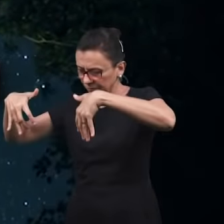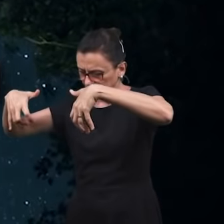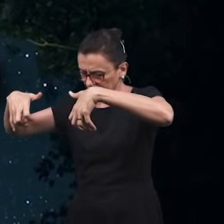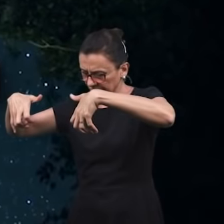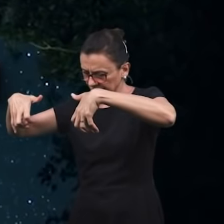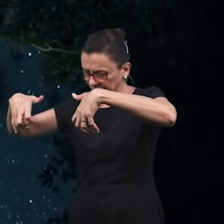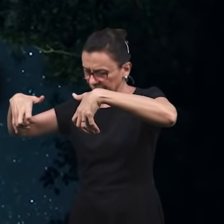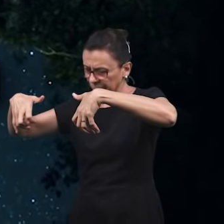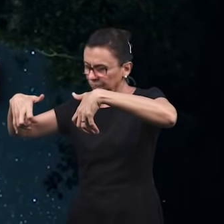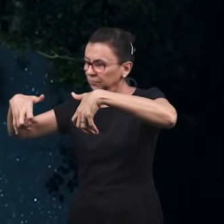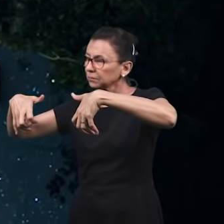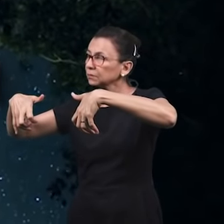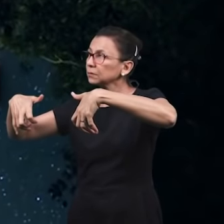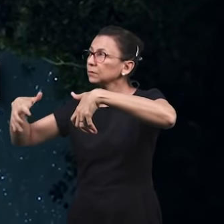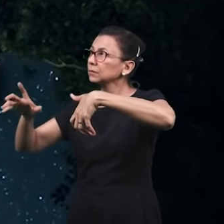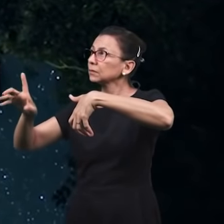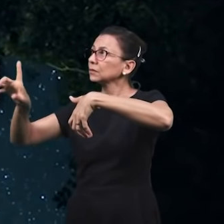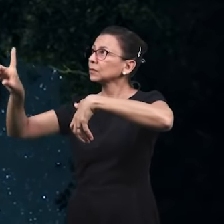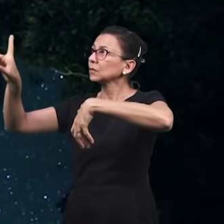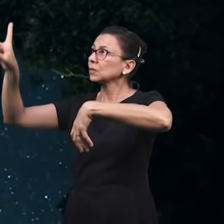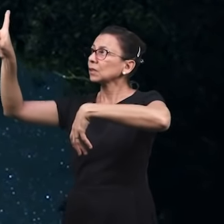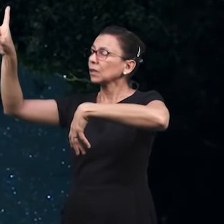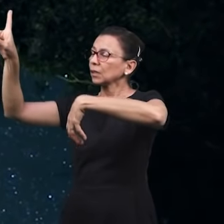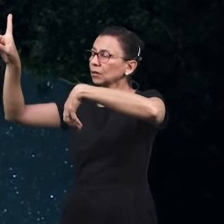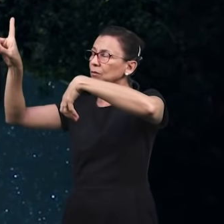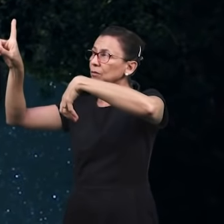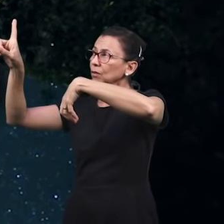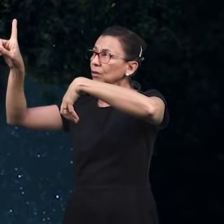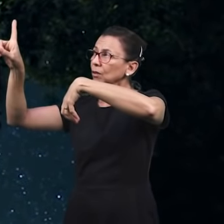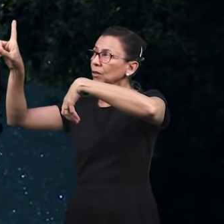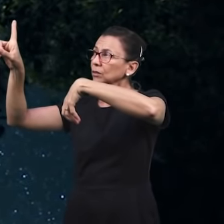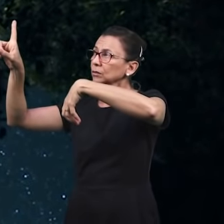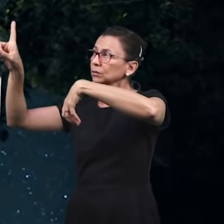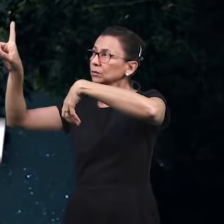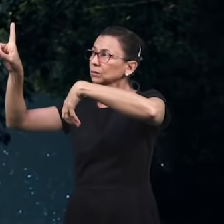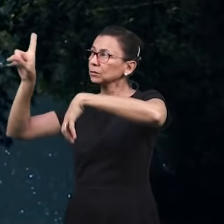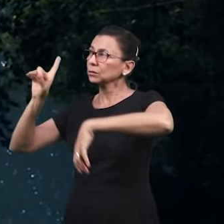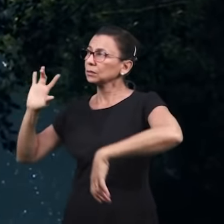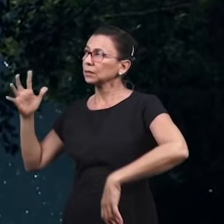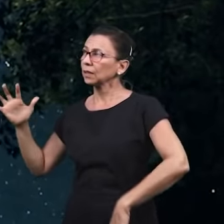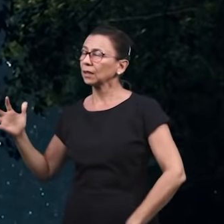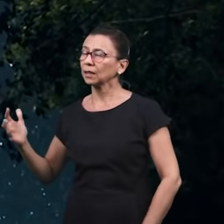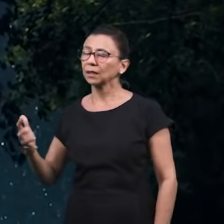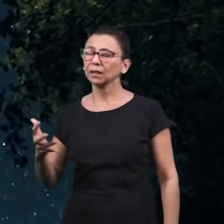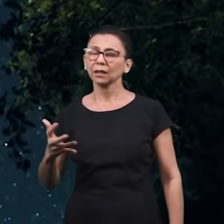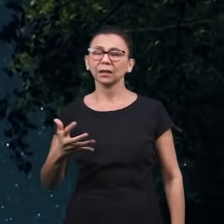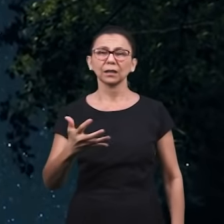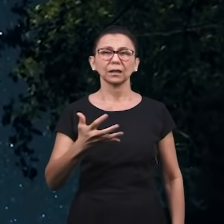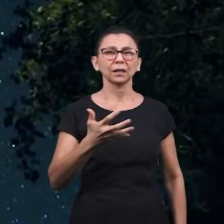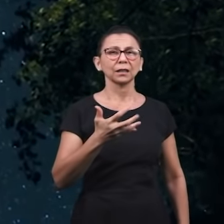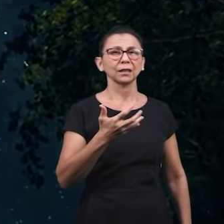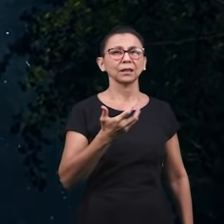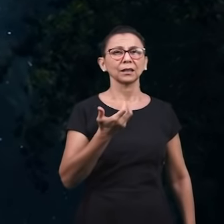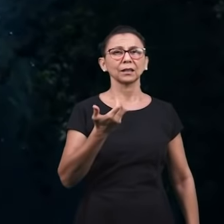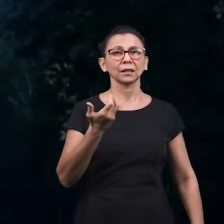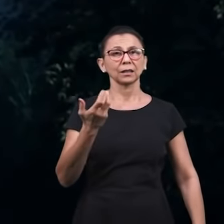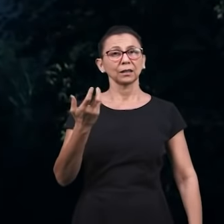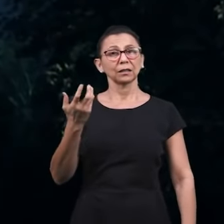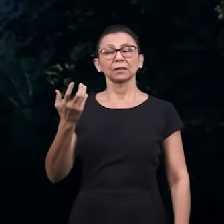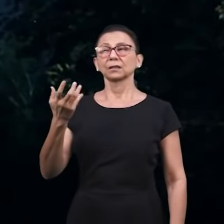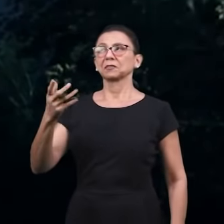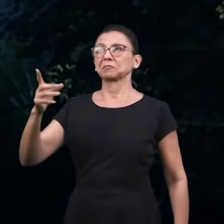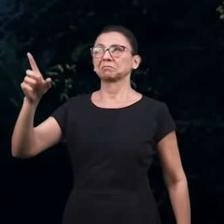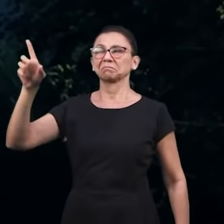se prostraram, em adoração, ao nosso